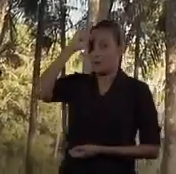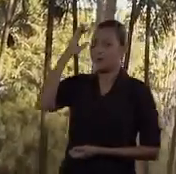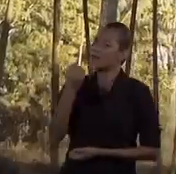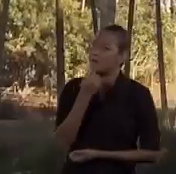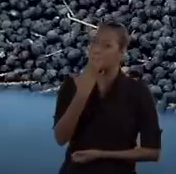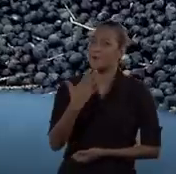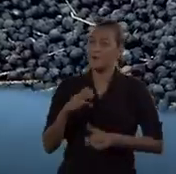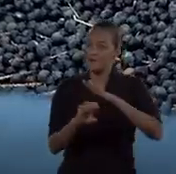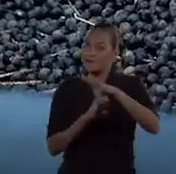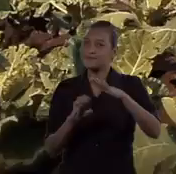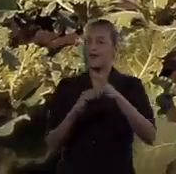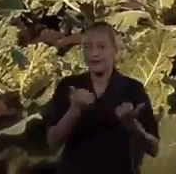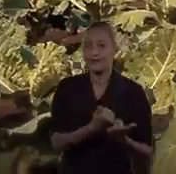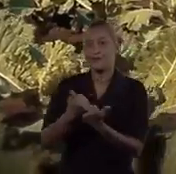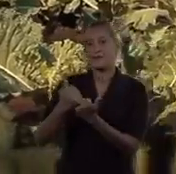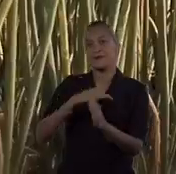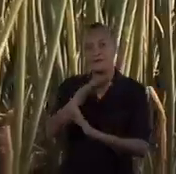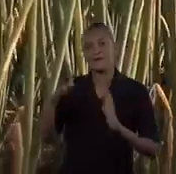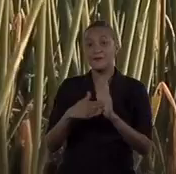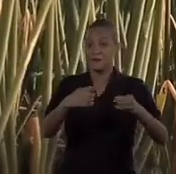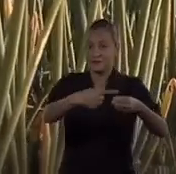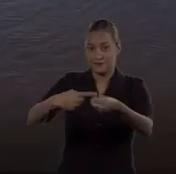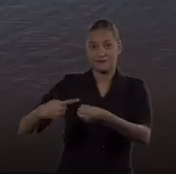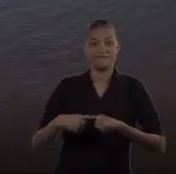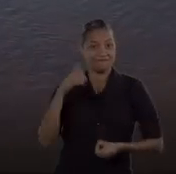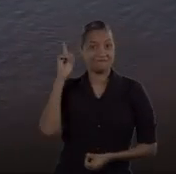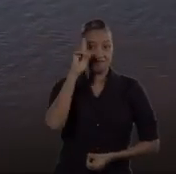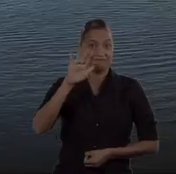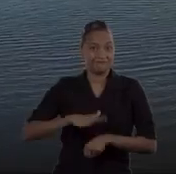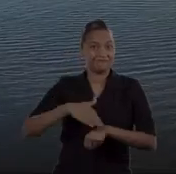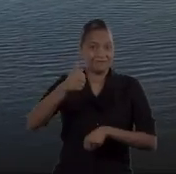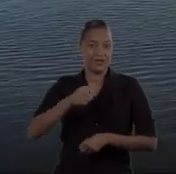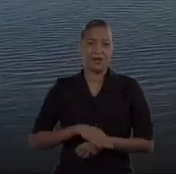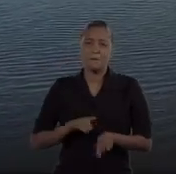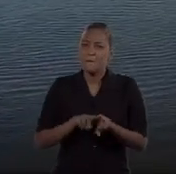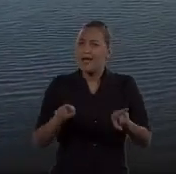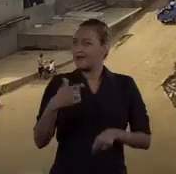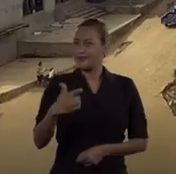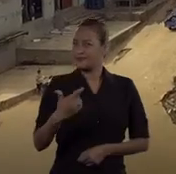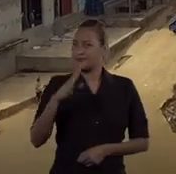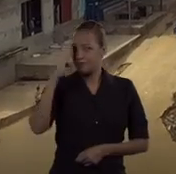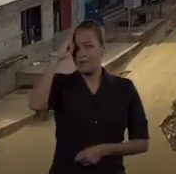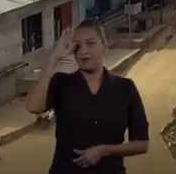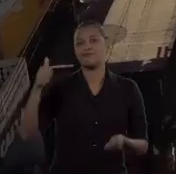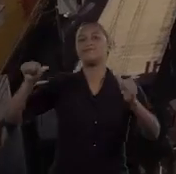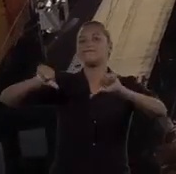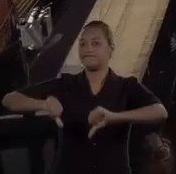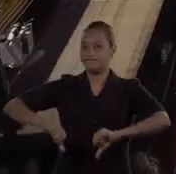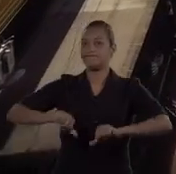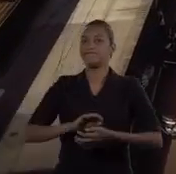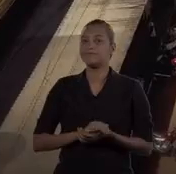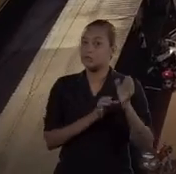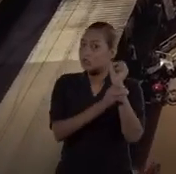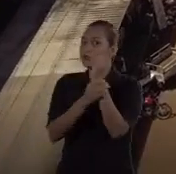Omar, as cooperativas tiveram apoio e todos os municípios ganharam. Agora, sem ele, muita coisa piorou.